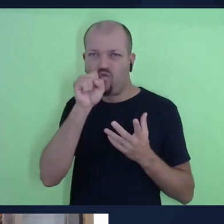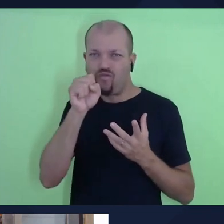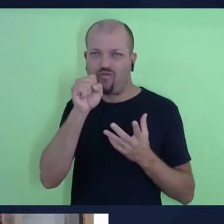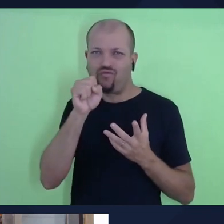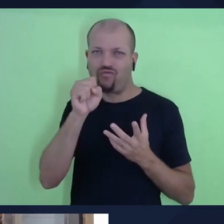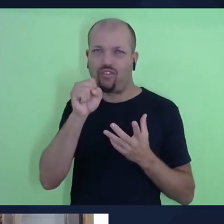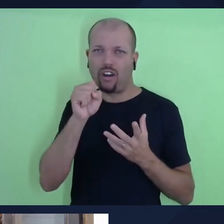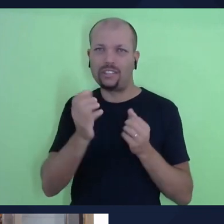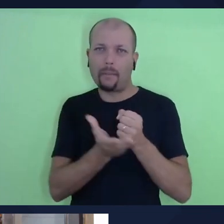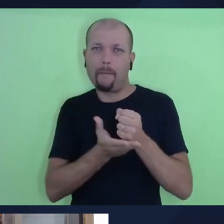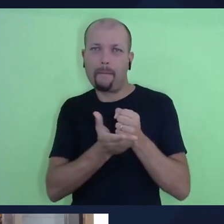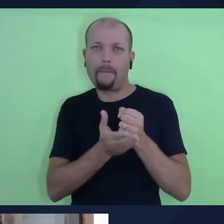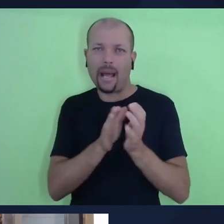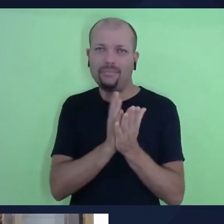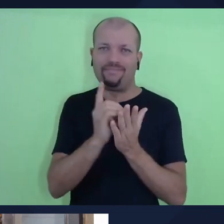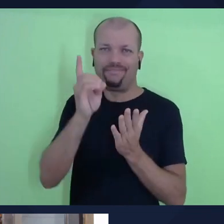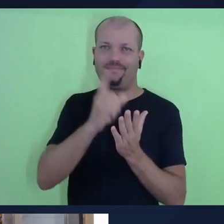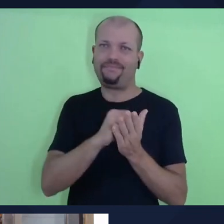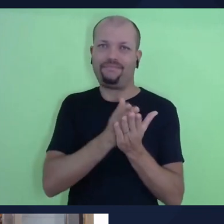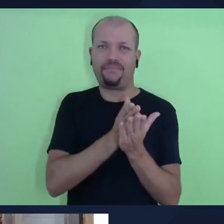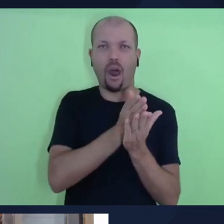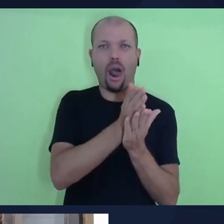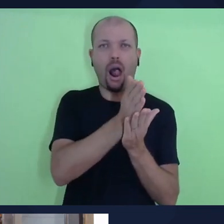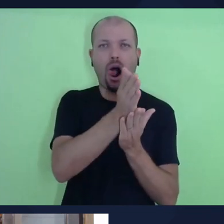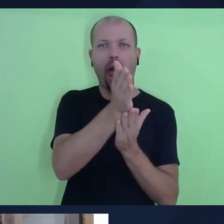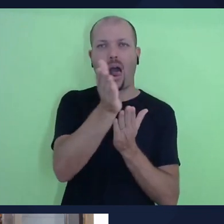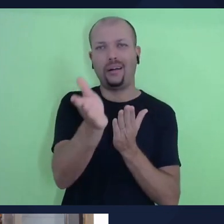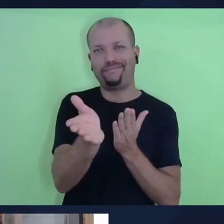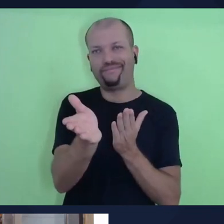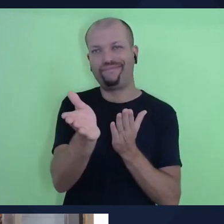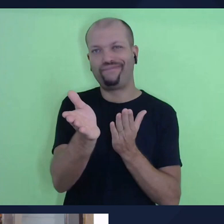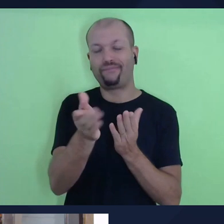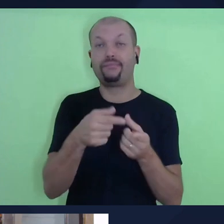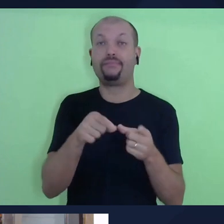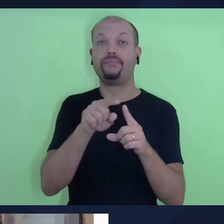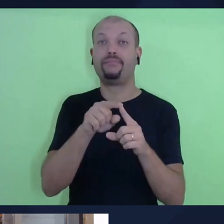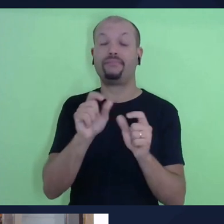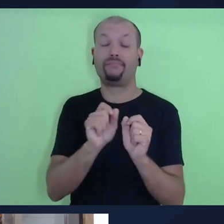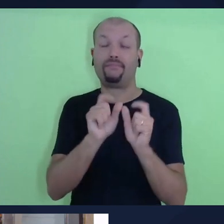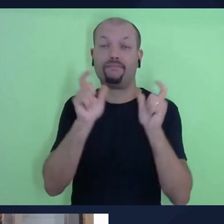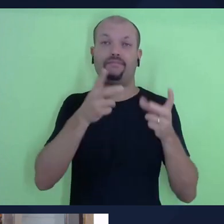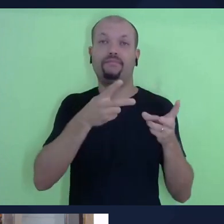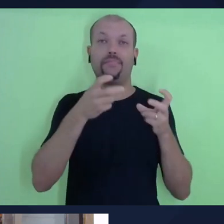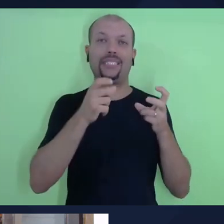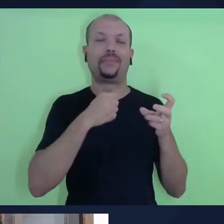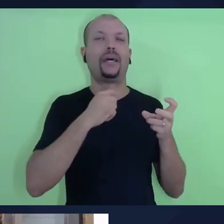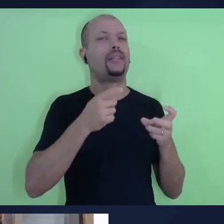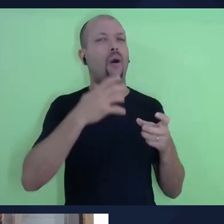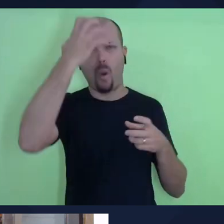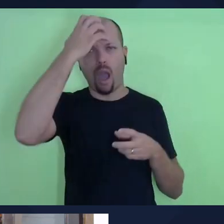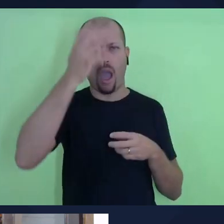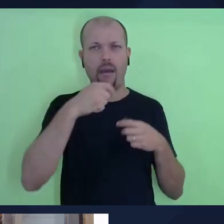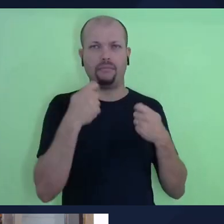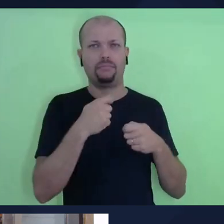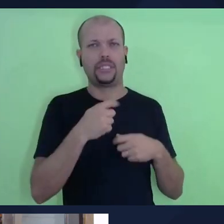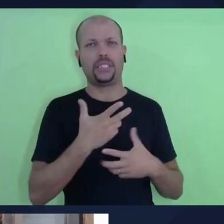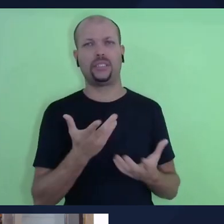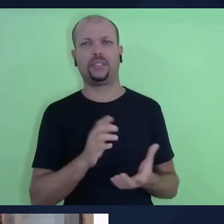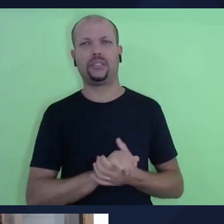E aí eles pedem o rei. A partir desse despertar de querer um monarca, um governante,